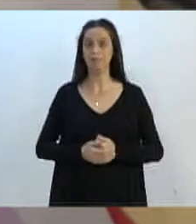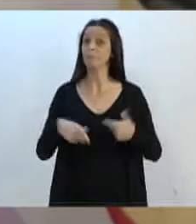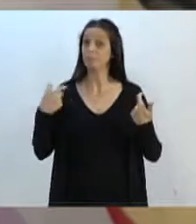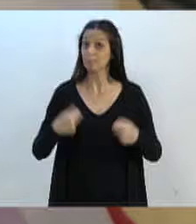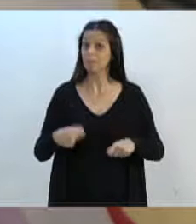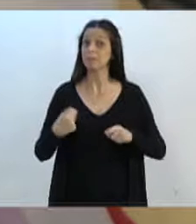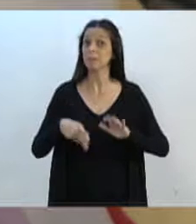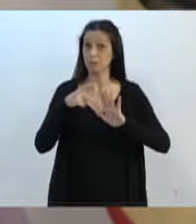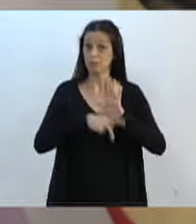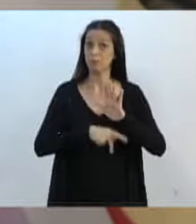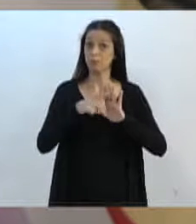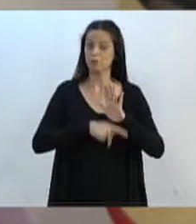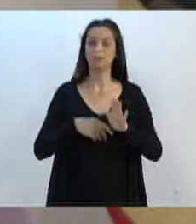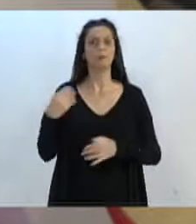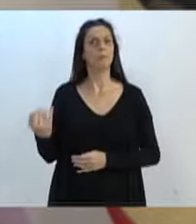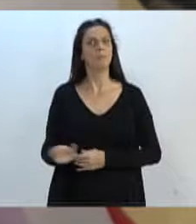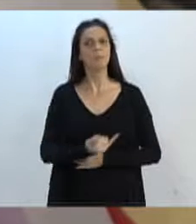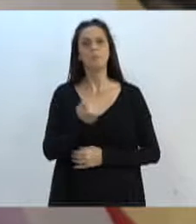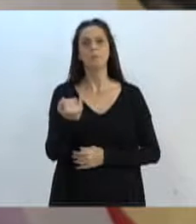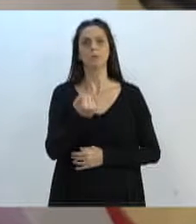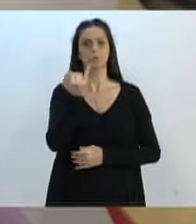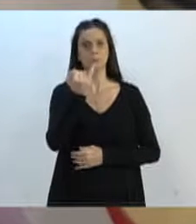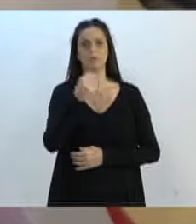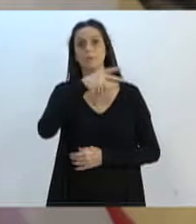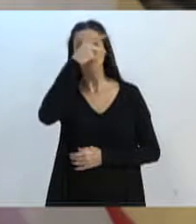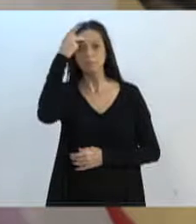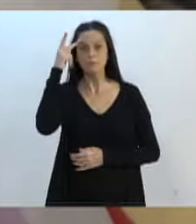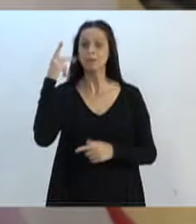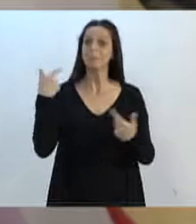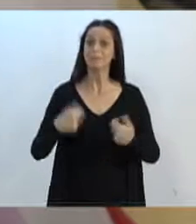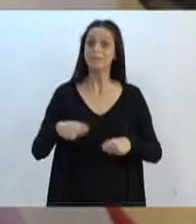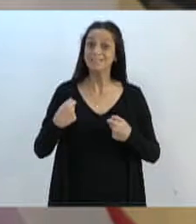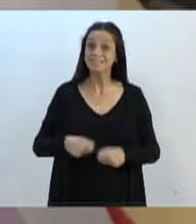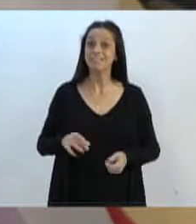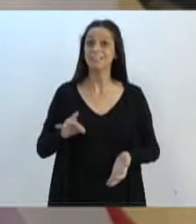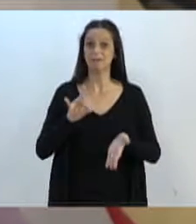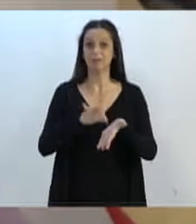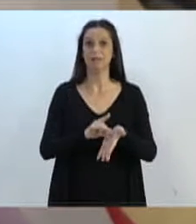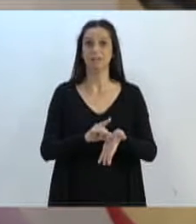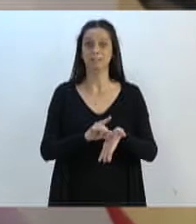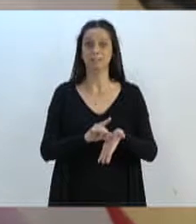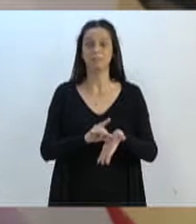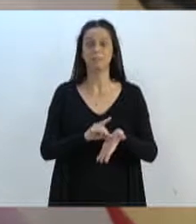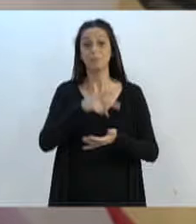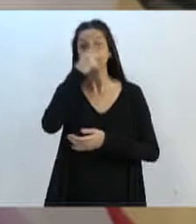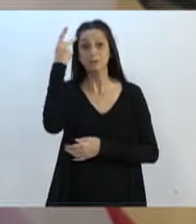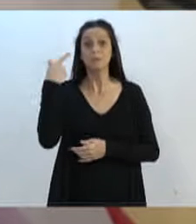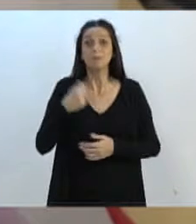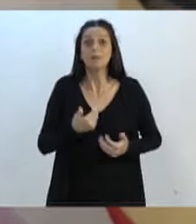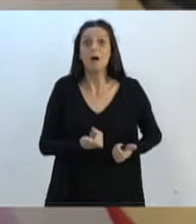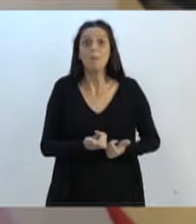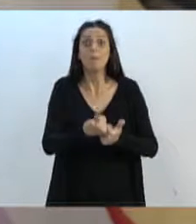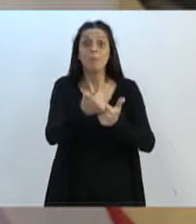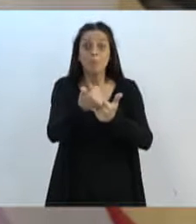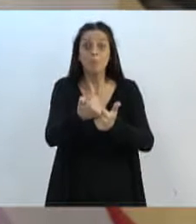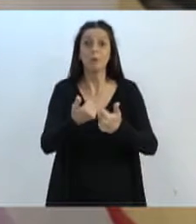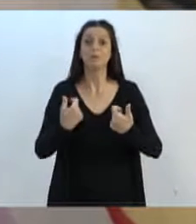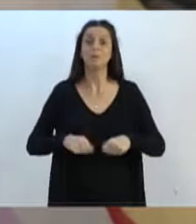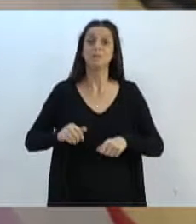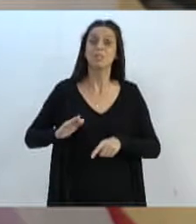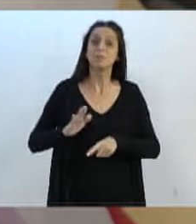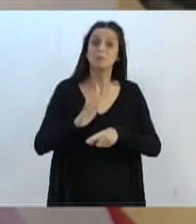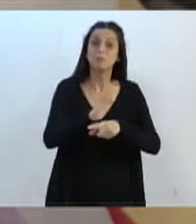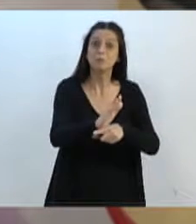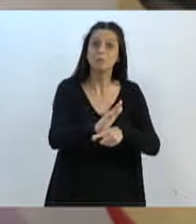projeto, que é tão importante para as pessoas que precisam de verdade, as pessoas que precisam do apoio, precisam da ajuda,